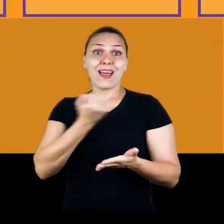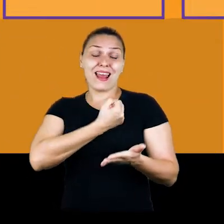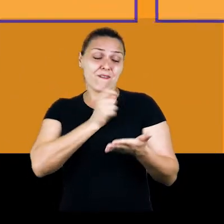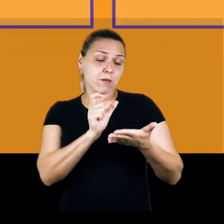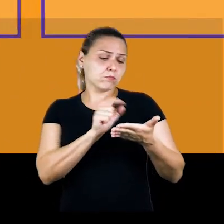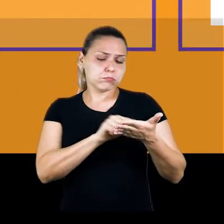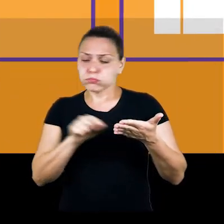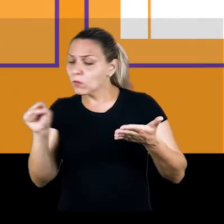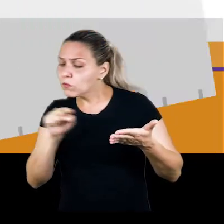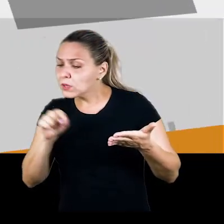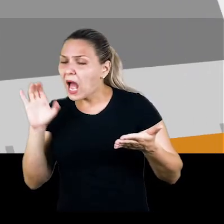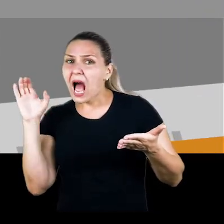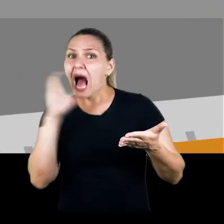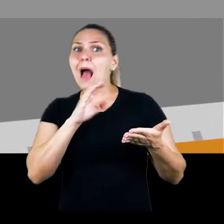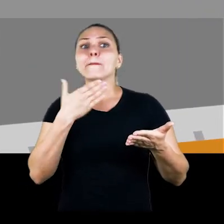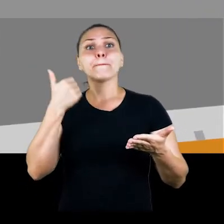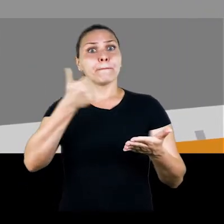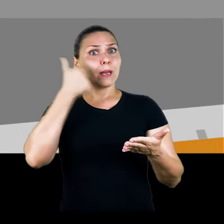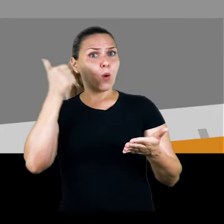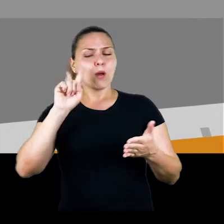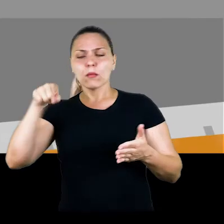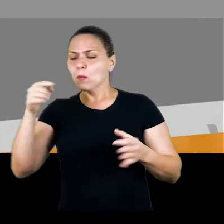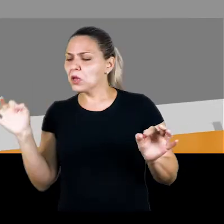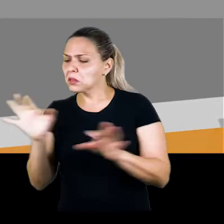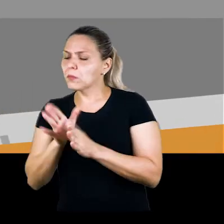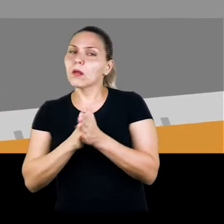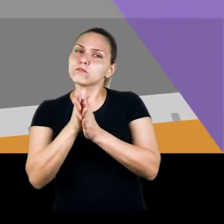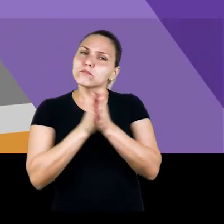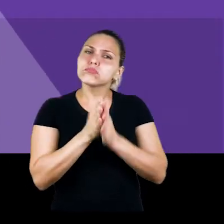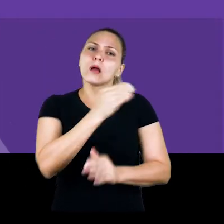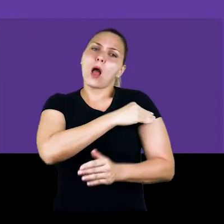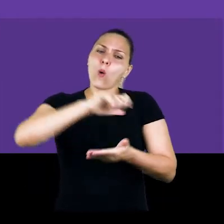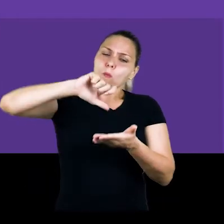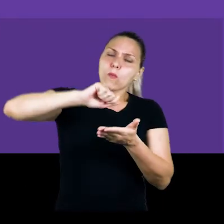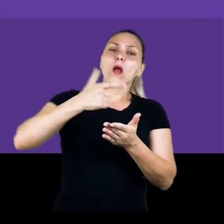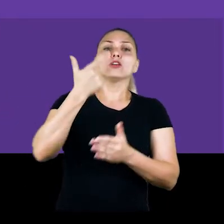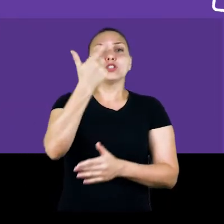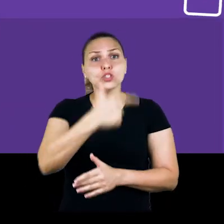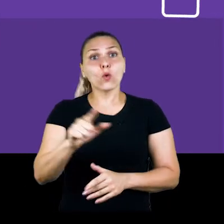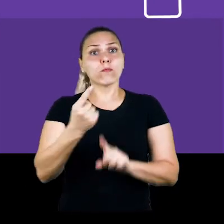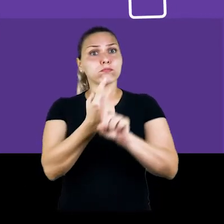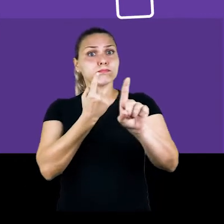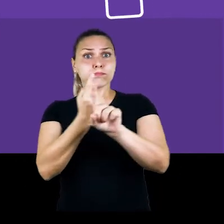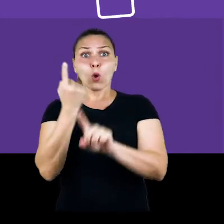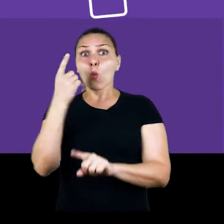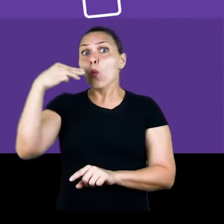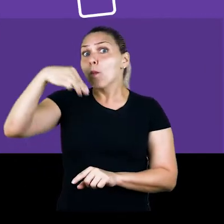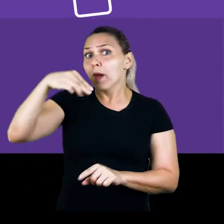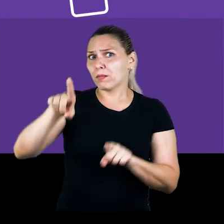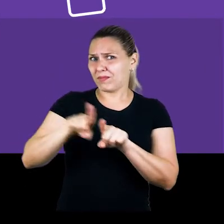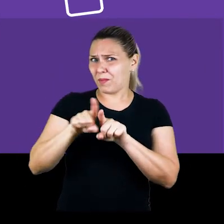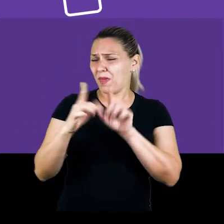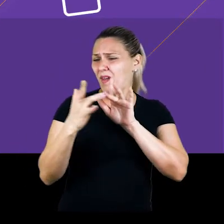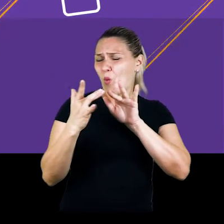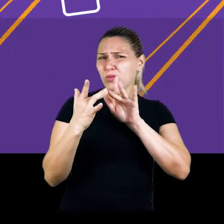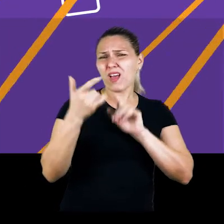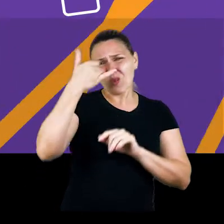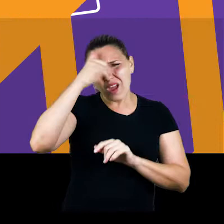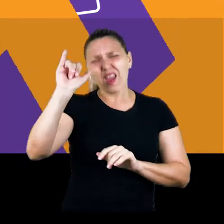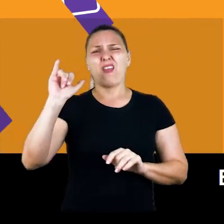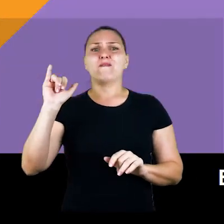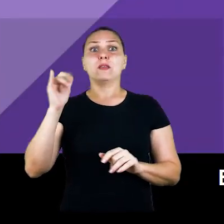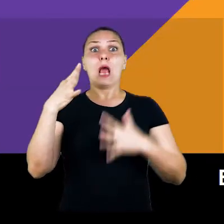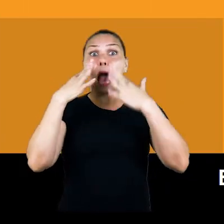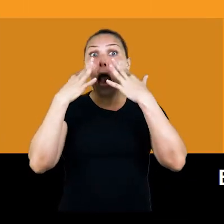candidatos para votar mais rápido. Ao terminar, limpe as mãos de novo. Mantenha a distância mínima de 1 metro e evite contato físico com outras